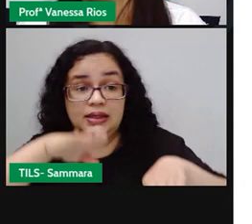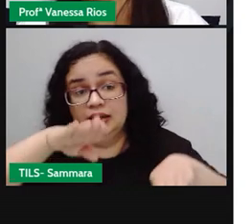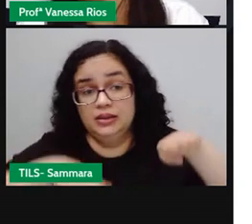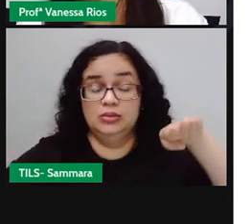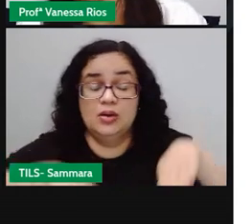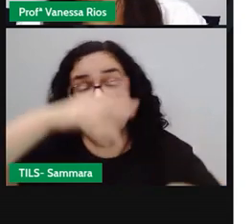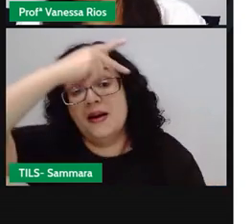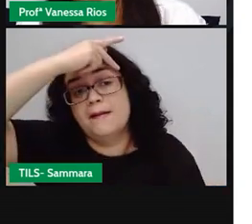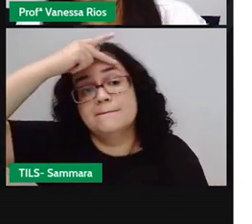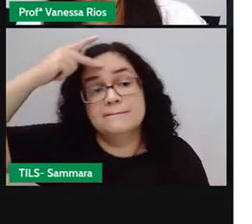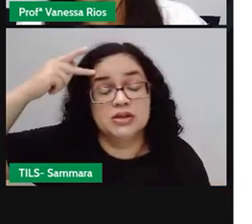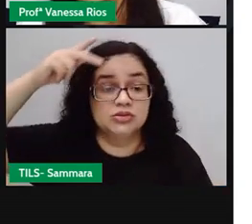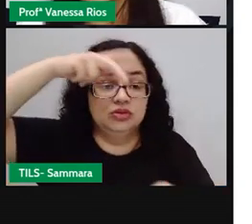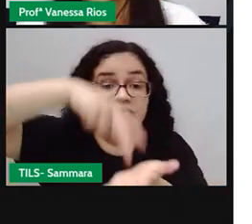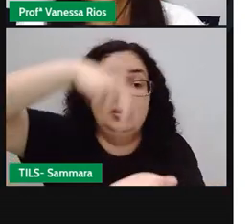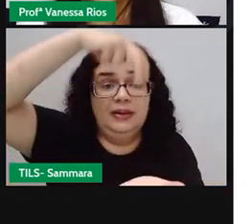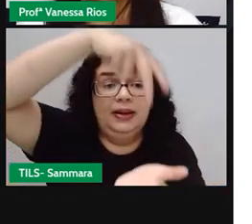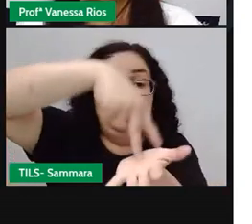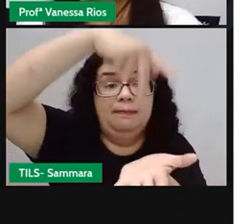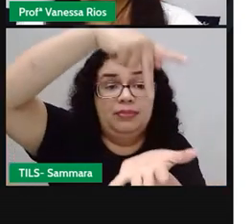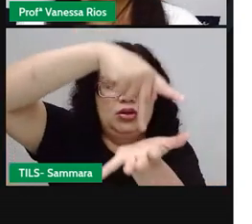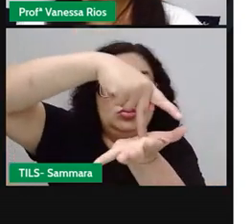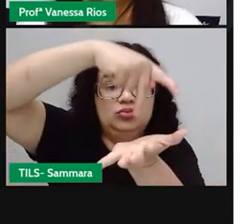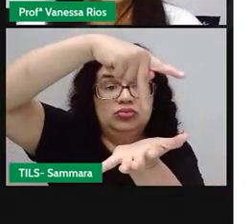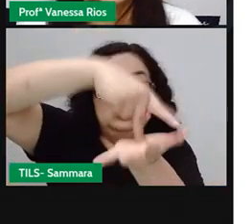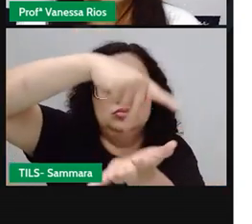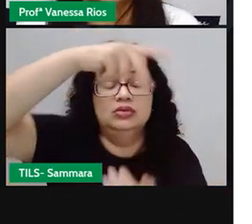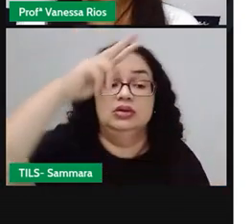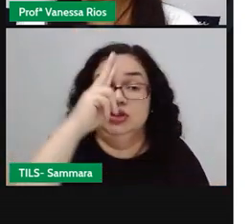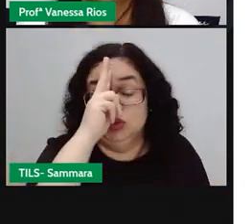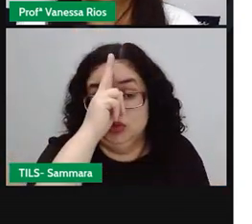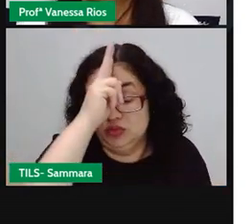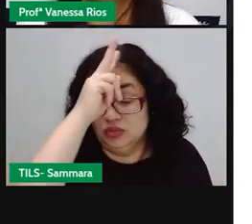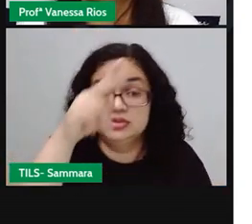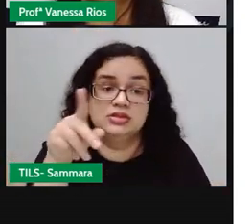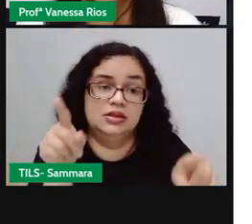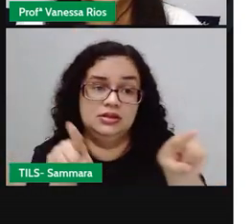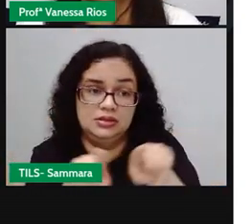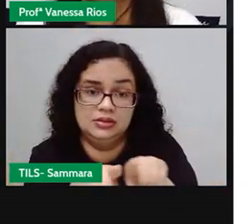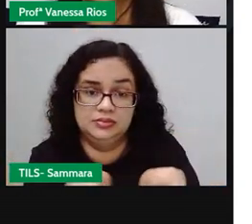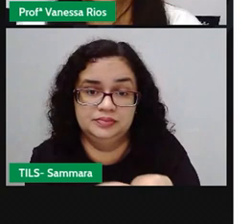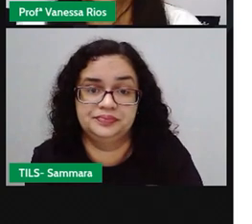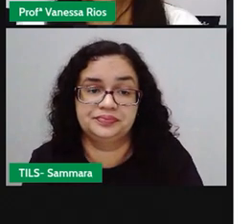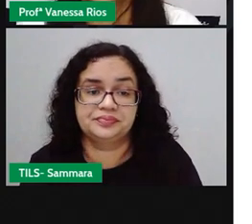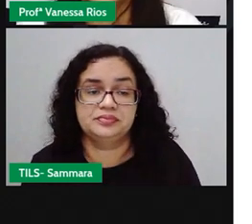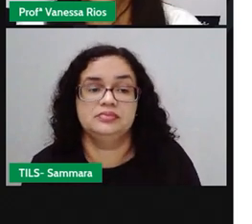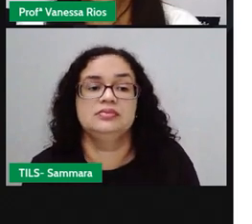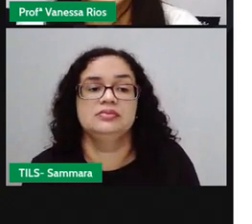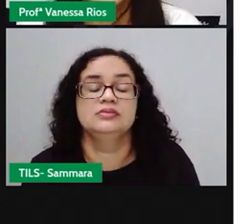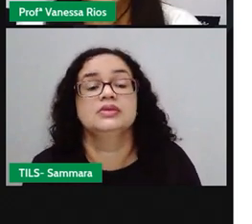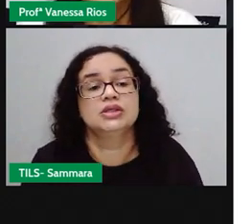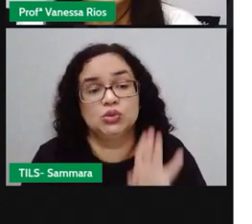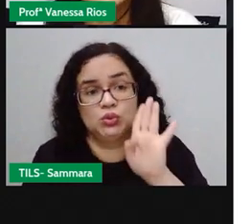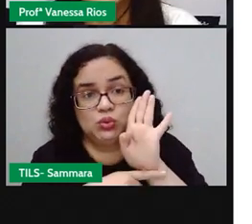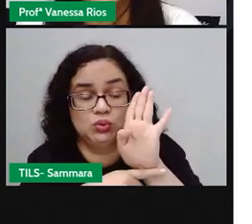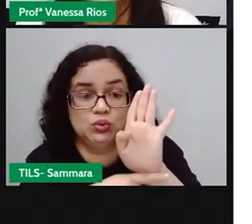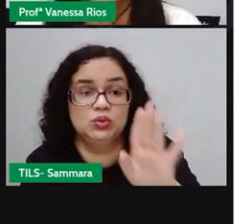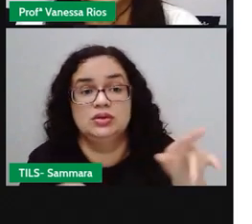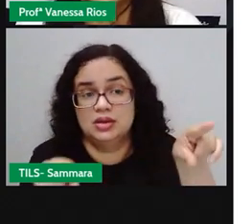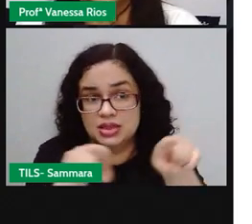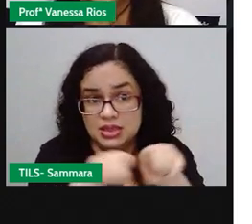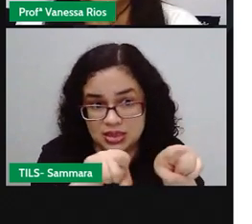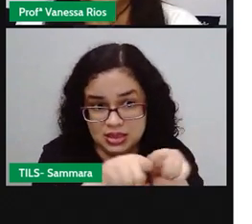né? A pessoa vai ter que ficar pulando de um pé só. Trabalha com força também. Além de ajudar aí também